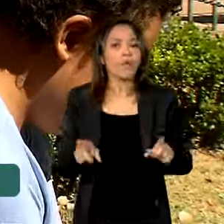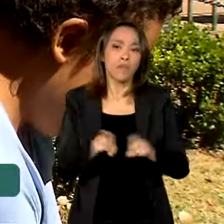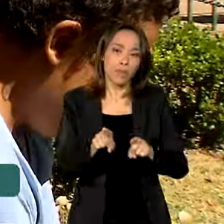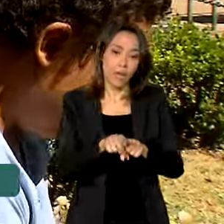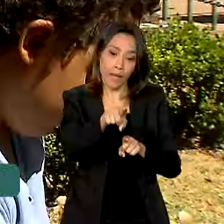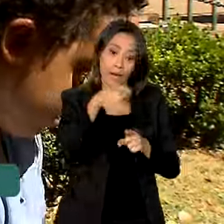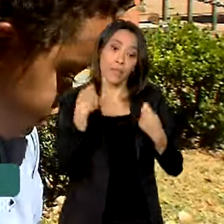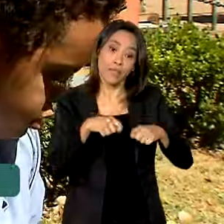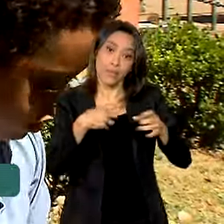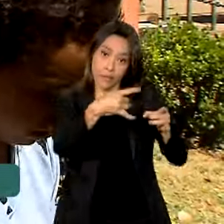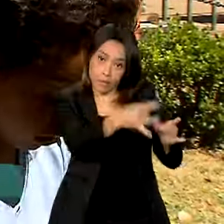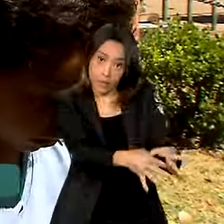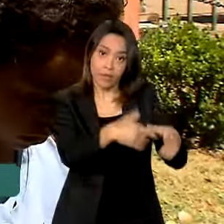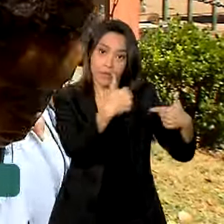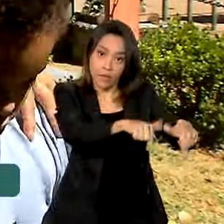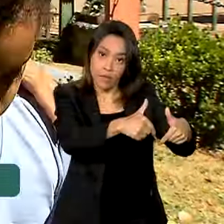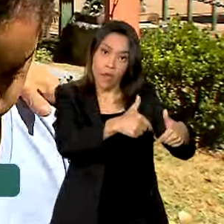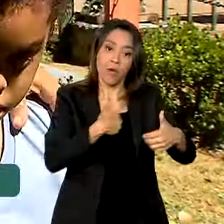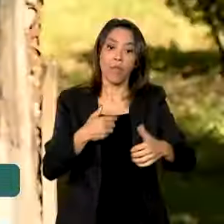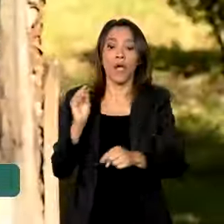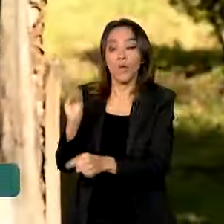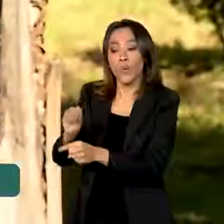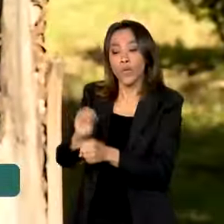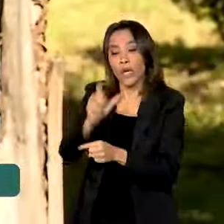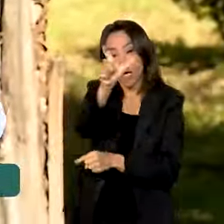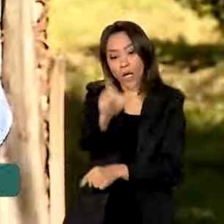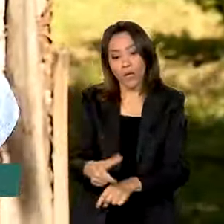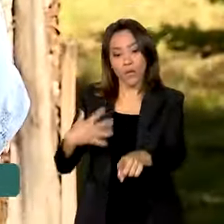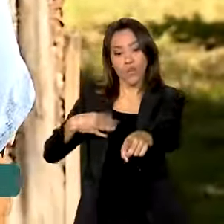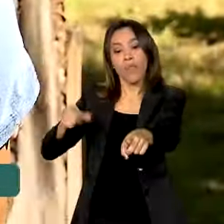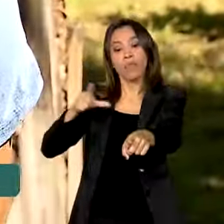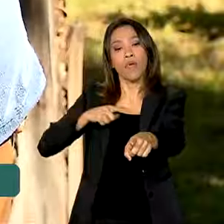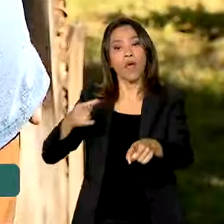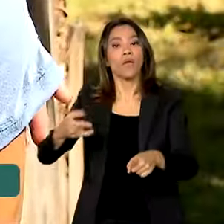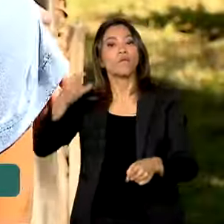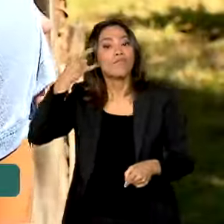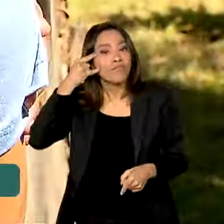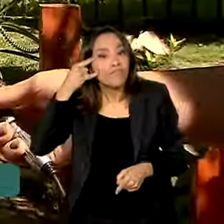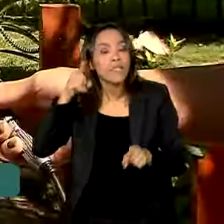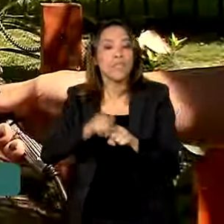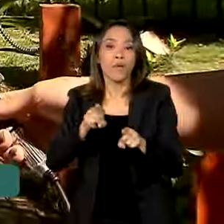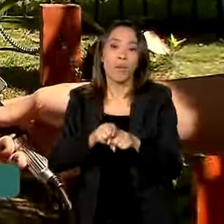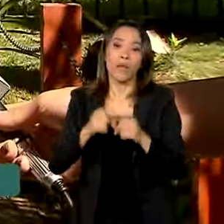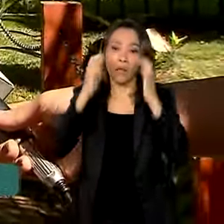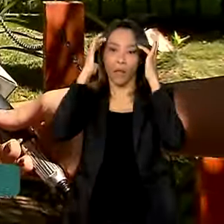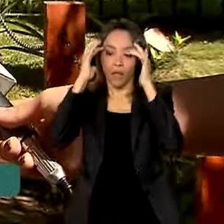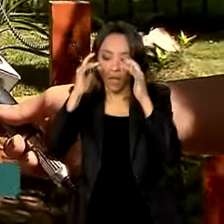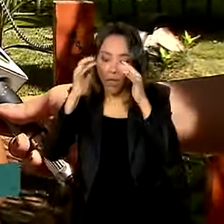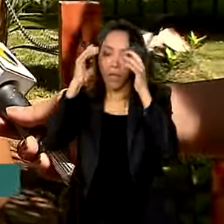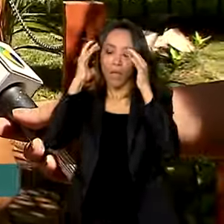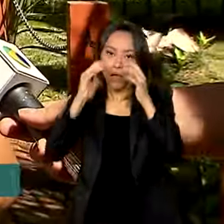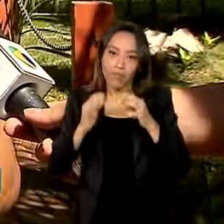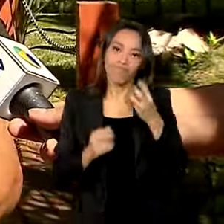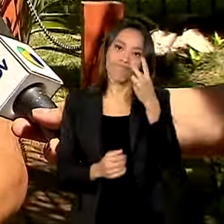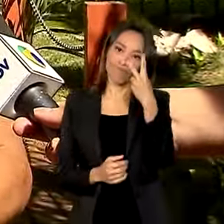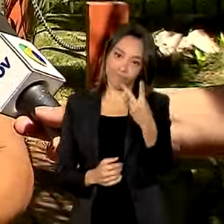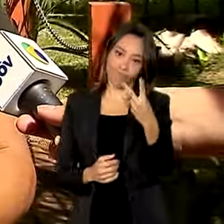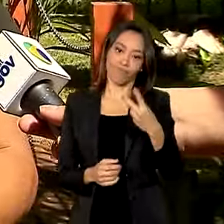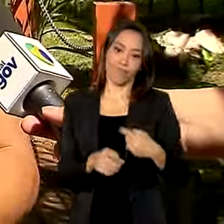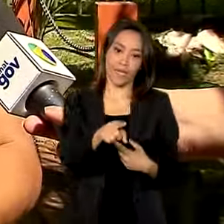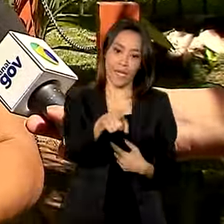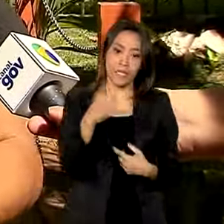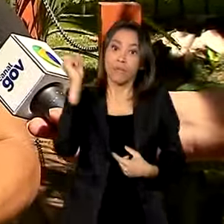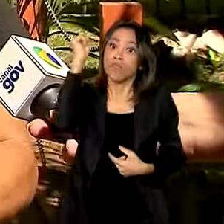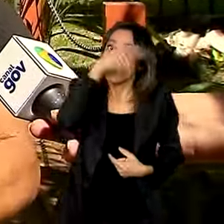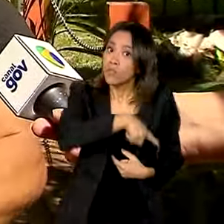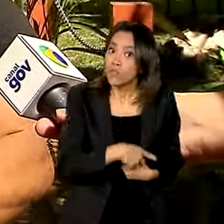precisou sair do emprego para cuidar do Tiago, que tem síndrome de Down e autismo. Se eu não tivesse benefício, seria muito difícil,